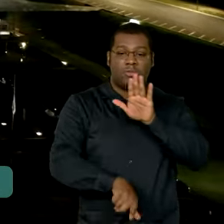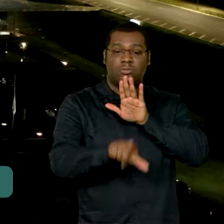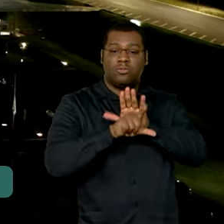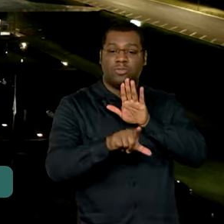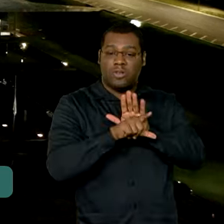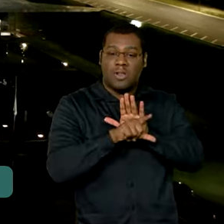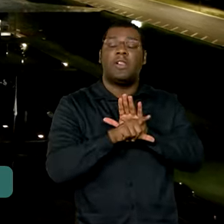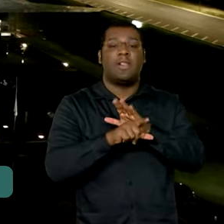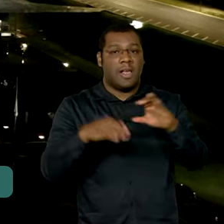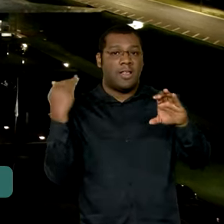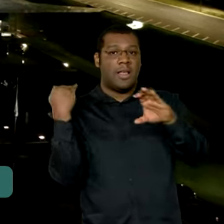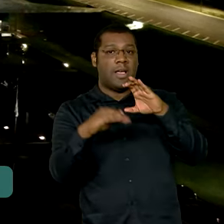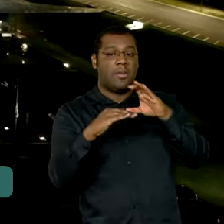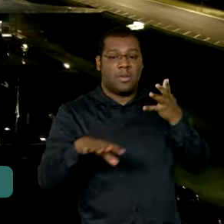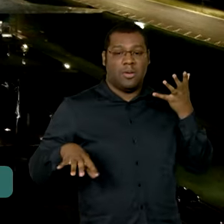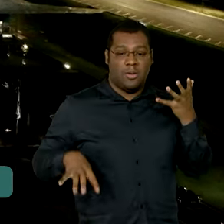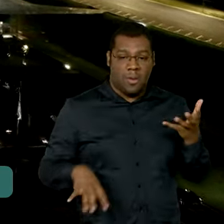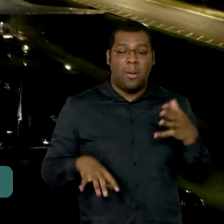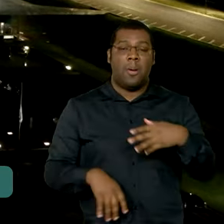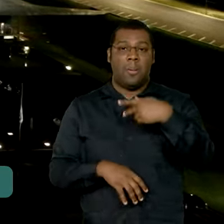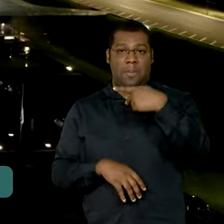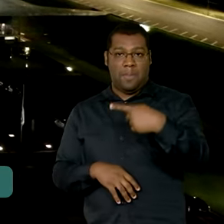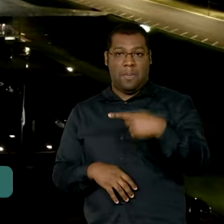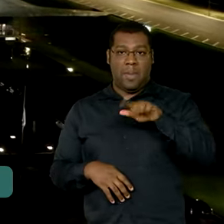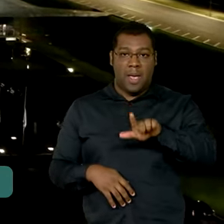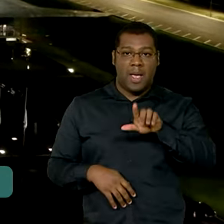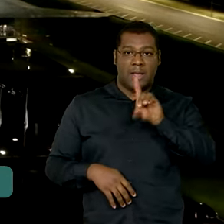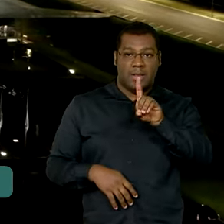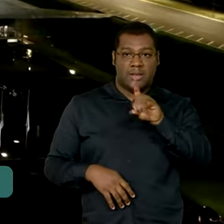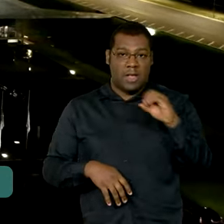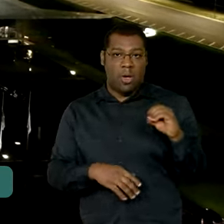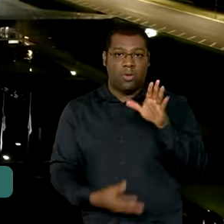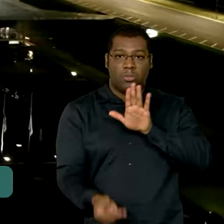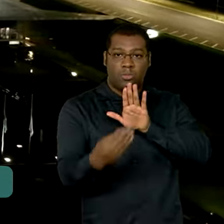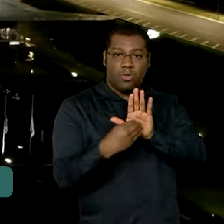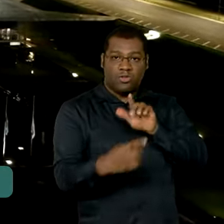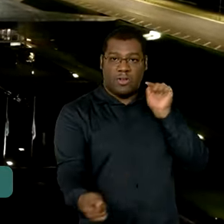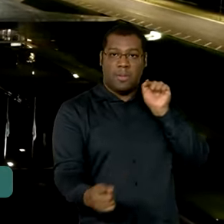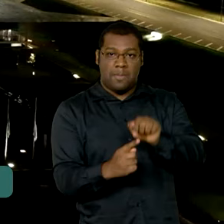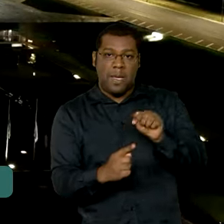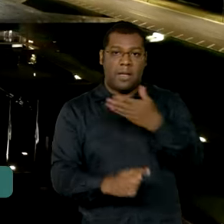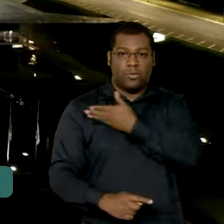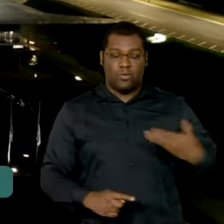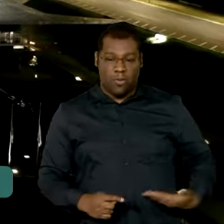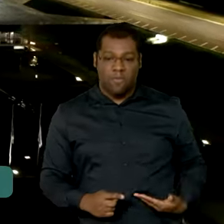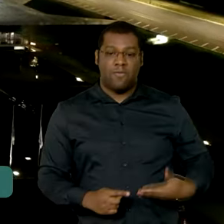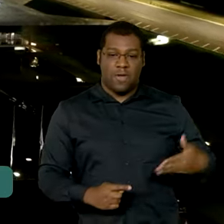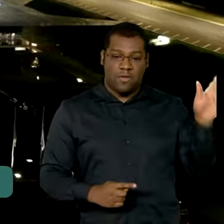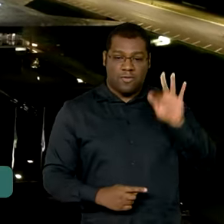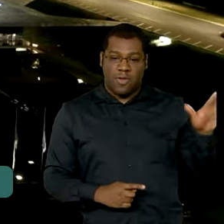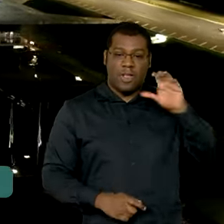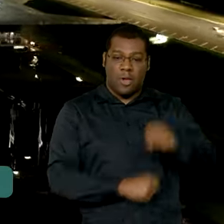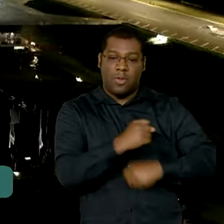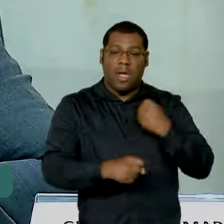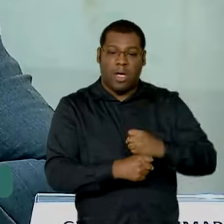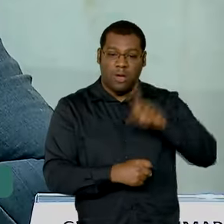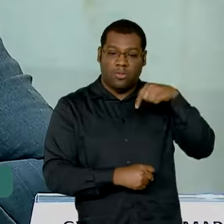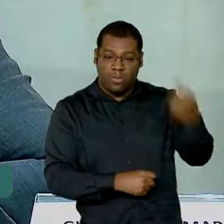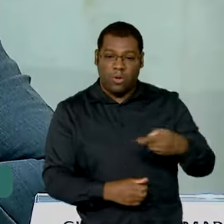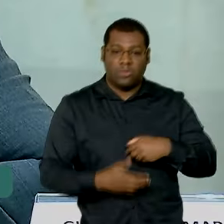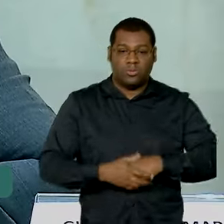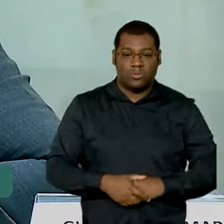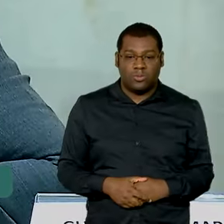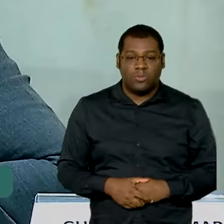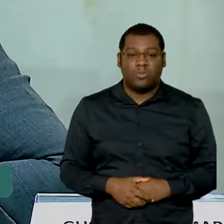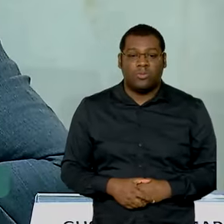Congresso Nacional. O PLDO traz as metas e prioridades do governo para o próximo ano. São